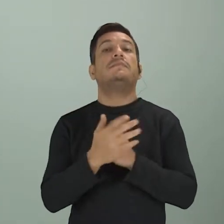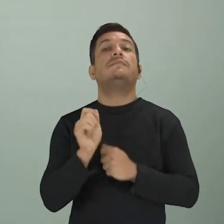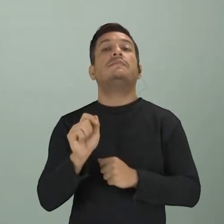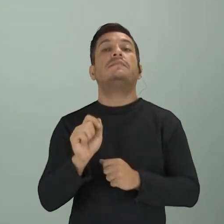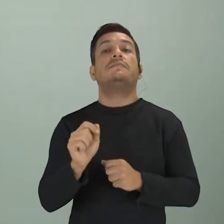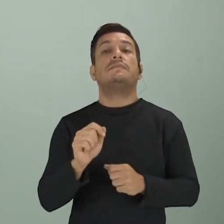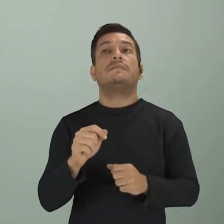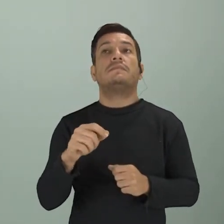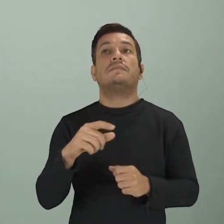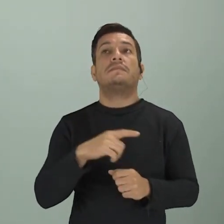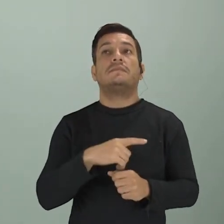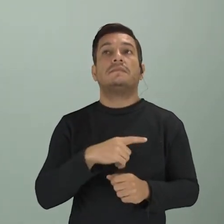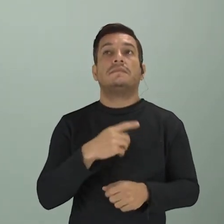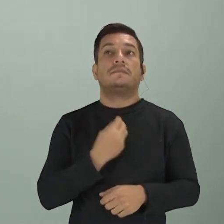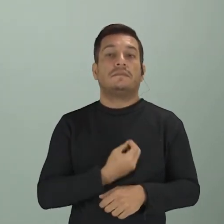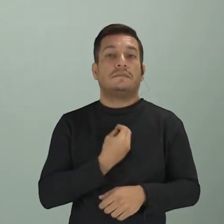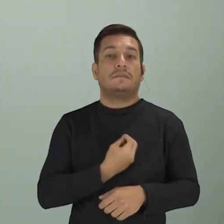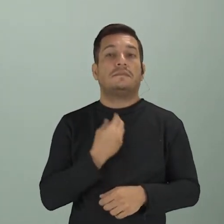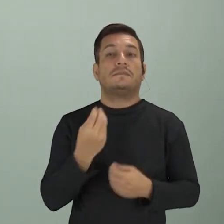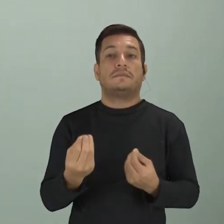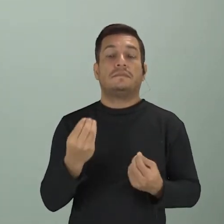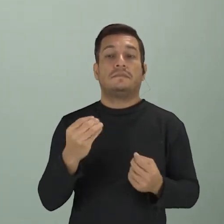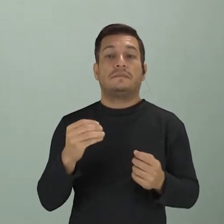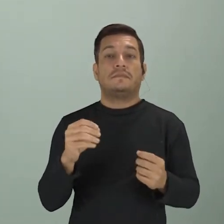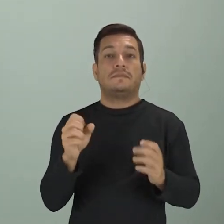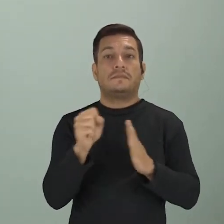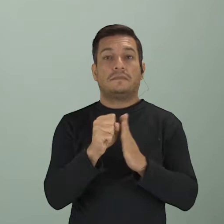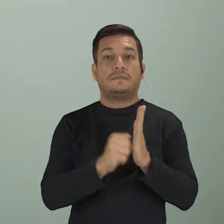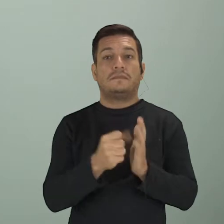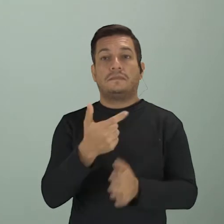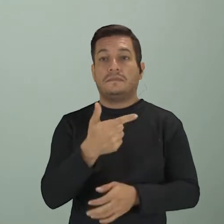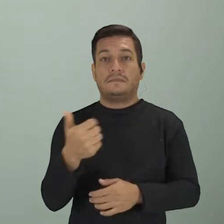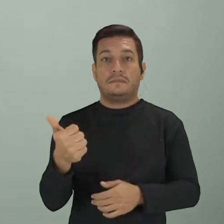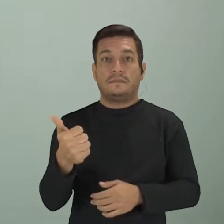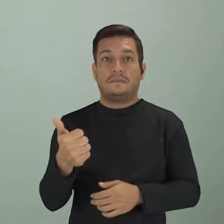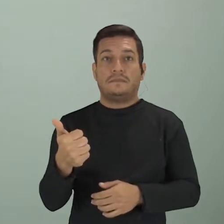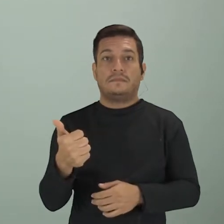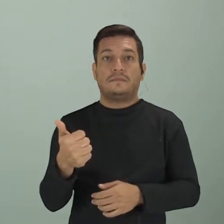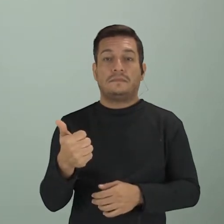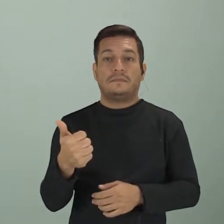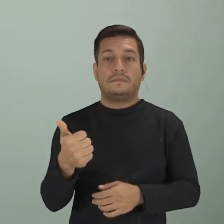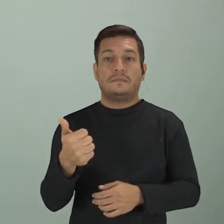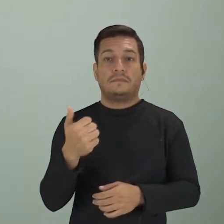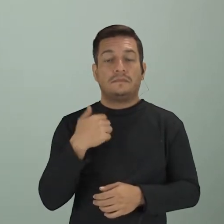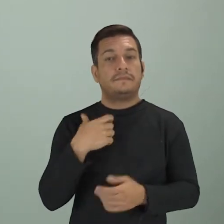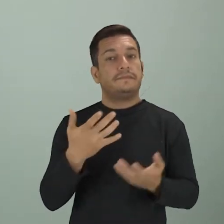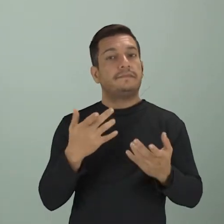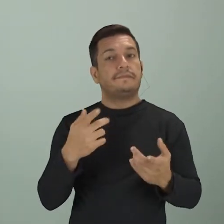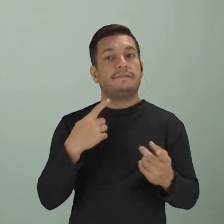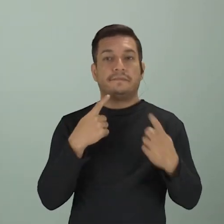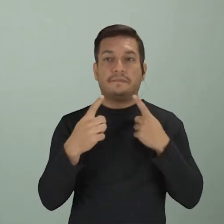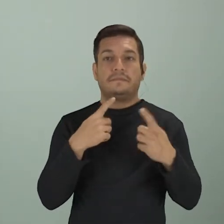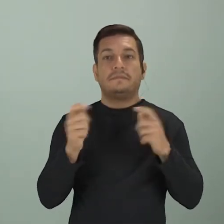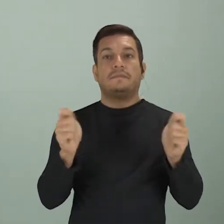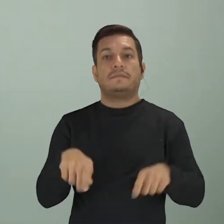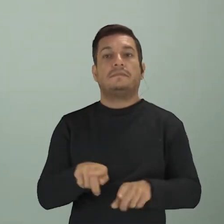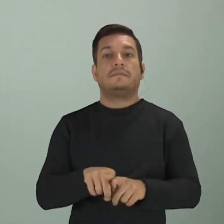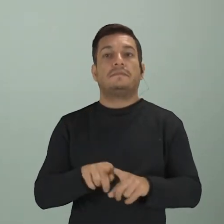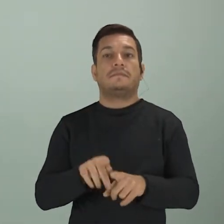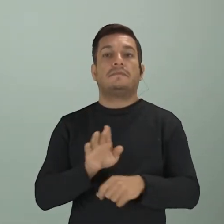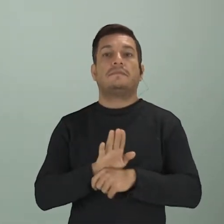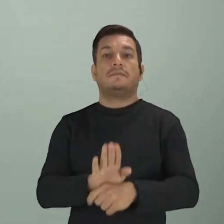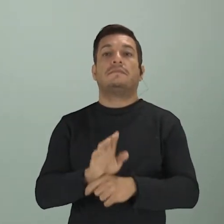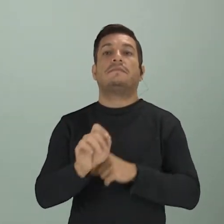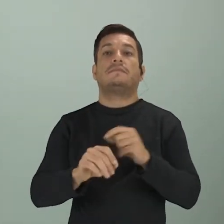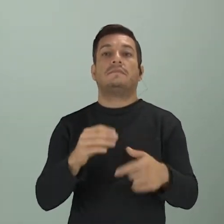situar como um ser contemporâneo do século XXI e espero que essa discussão também ela possa ajudá-los